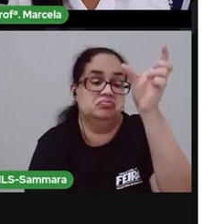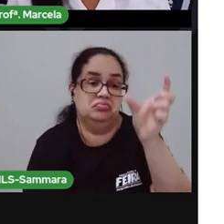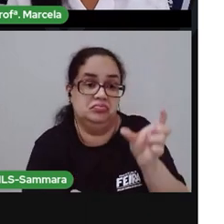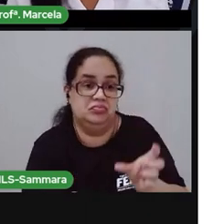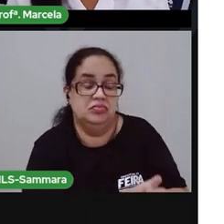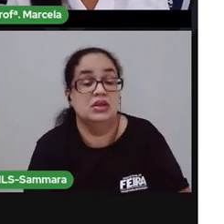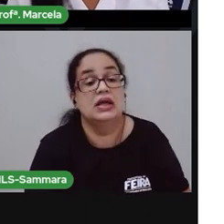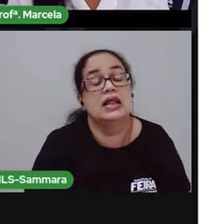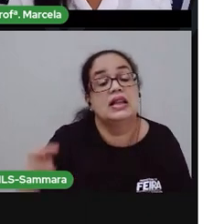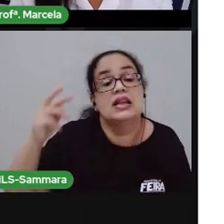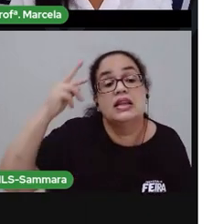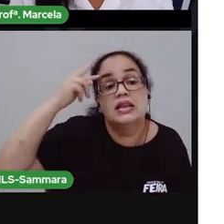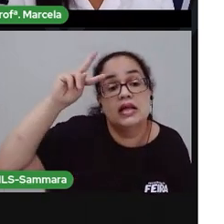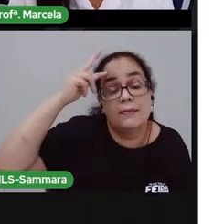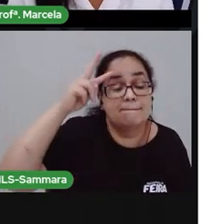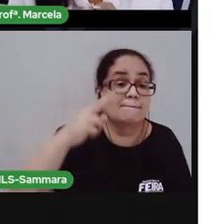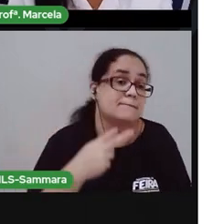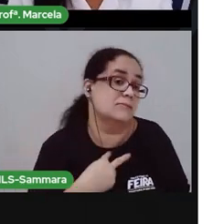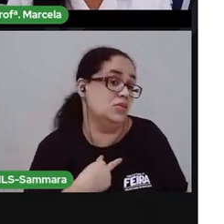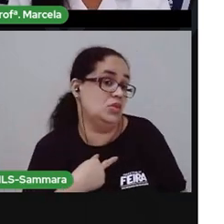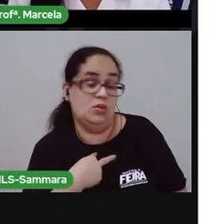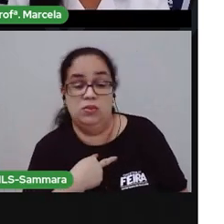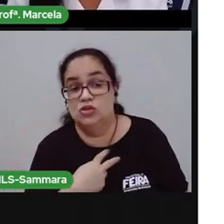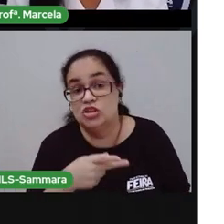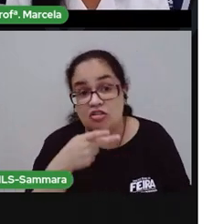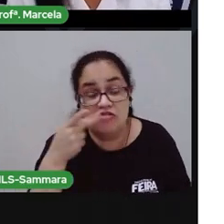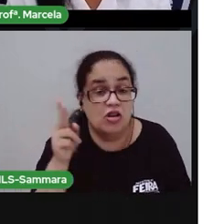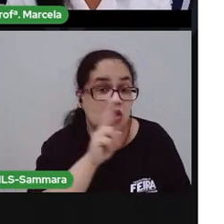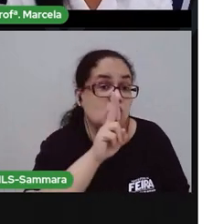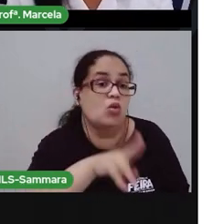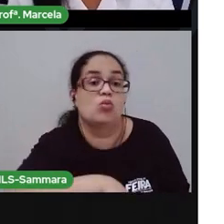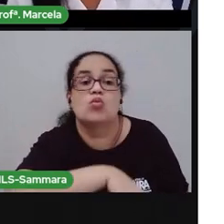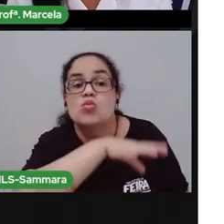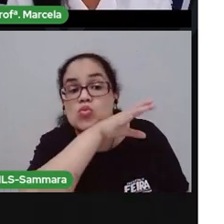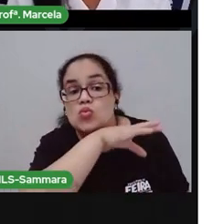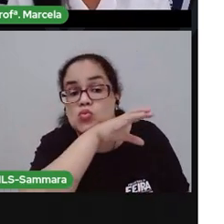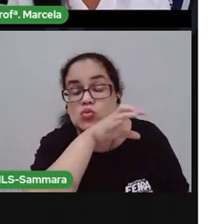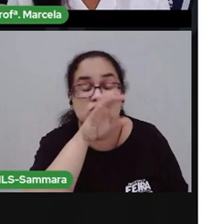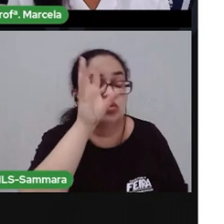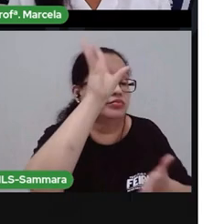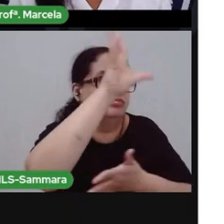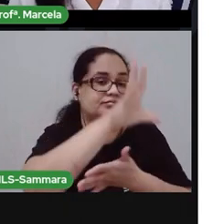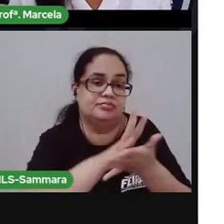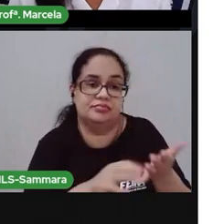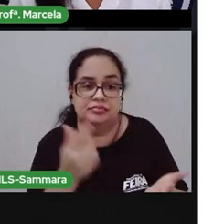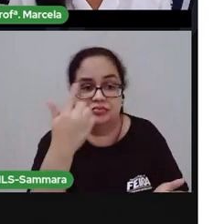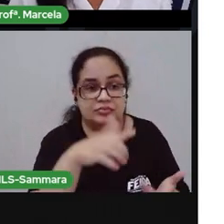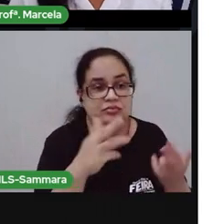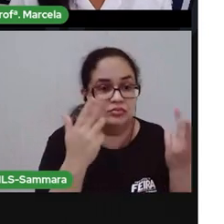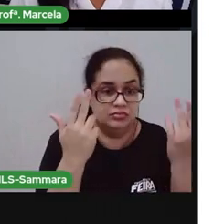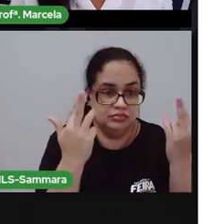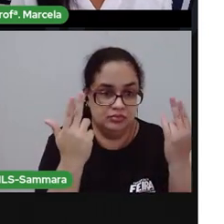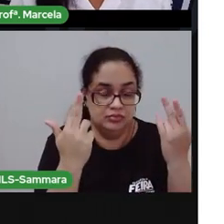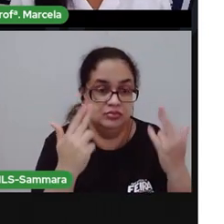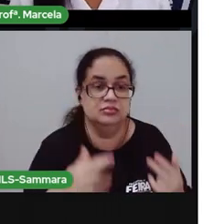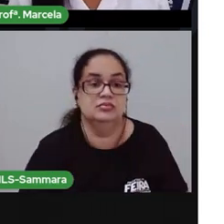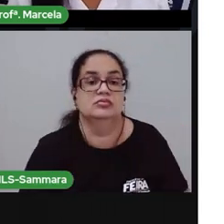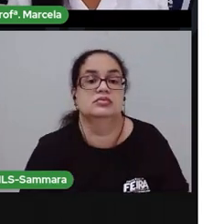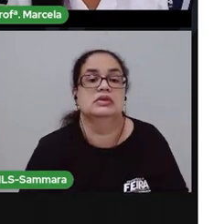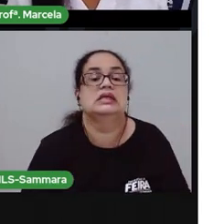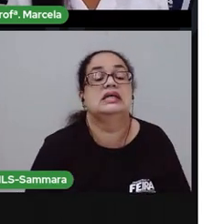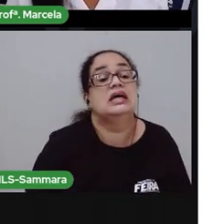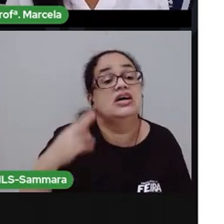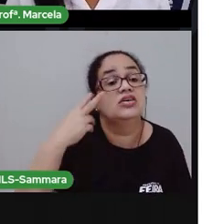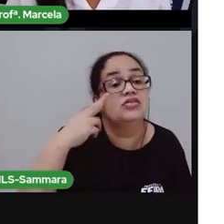E lembre-se, não pode falar o nome do animal. Só fazer gestos, tá? Quem